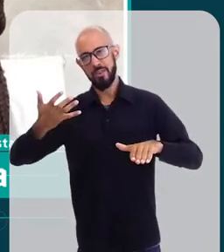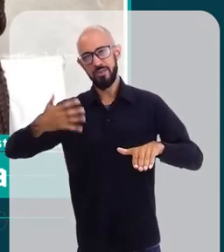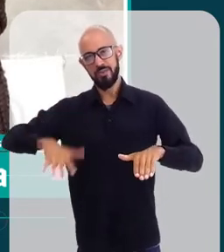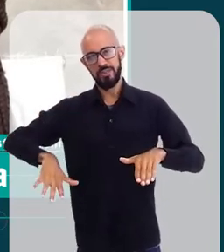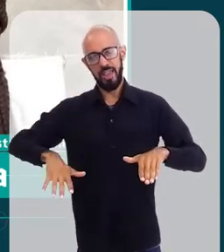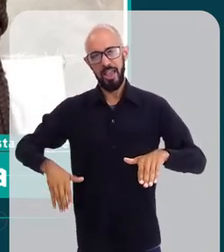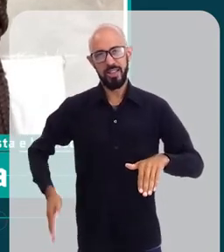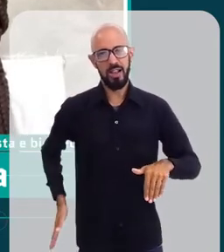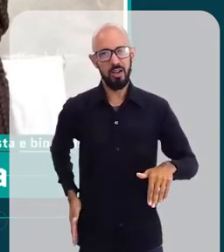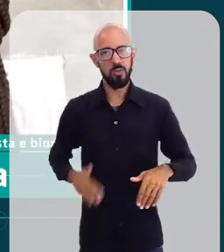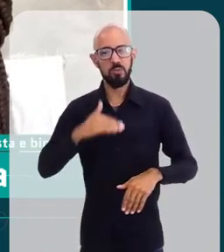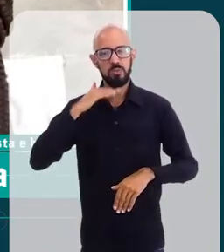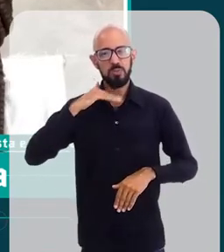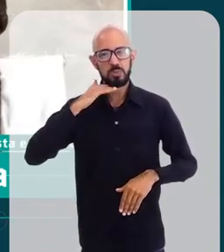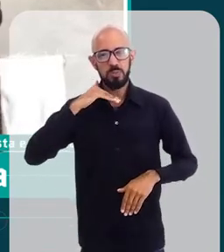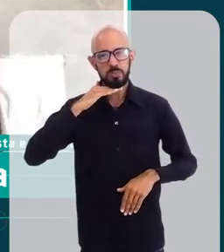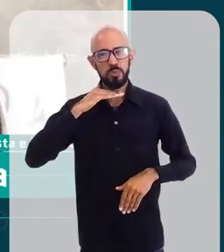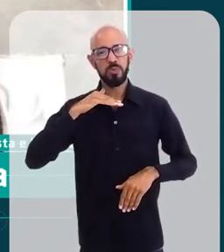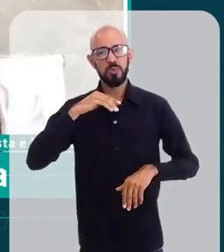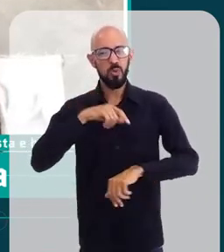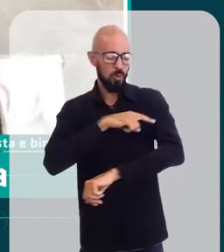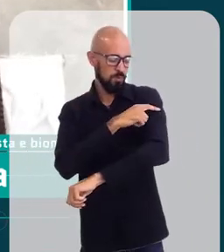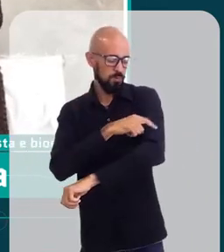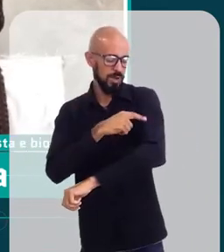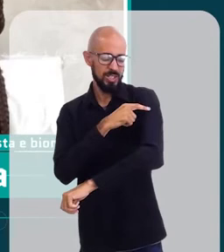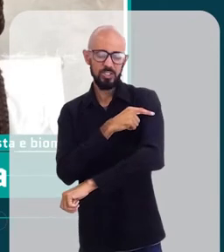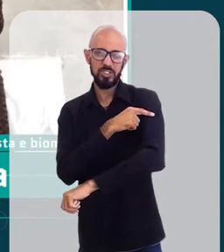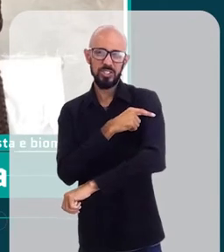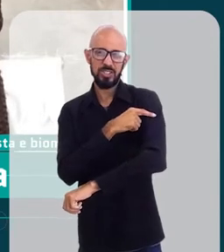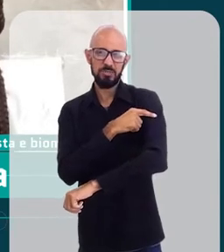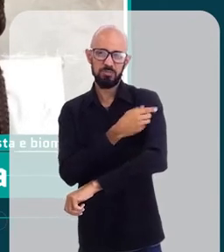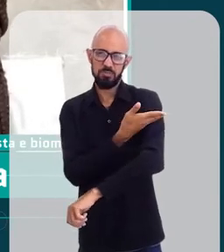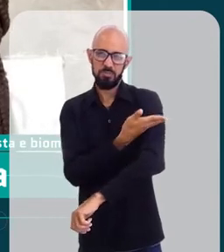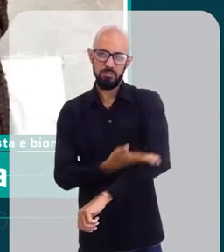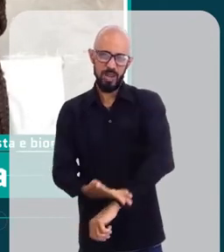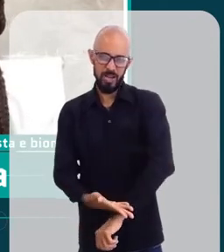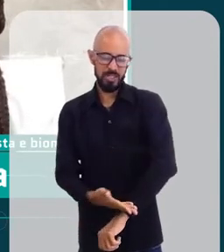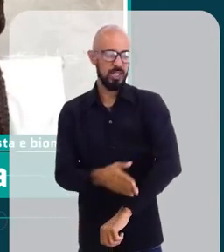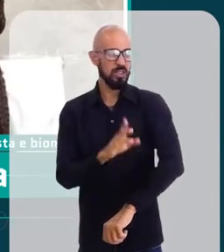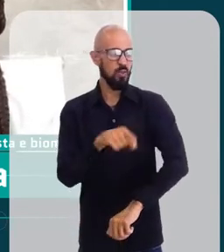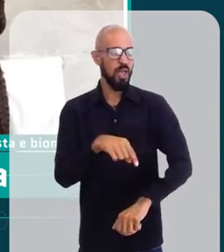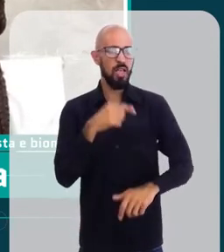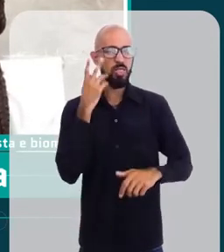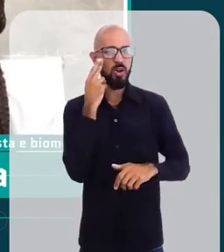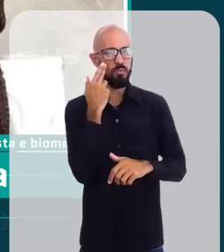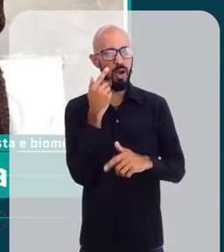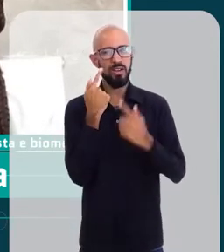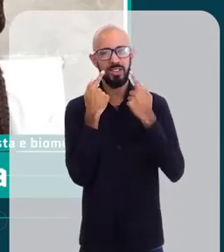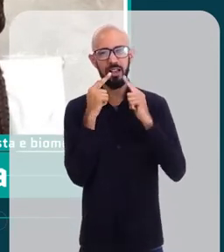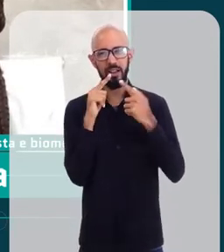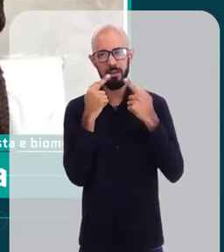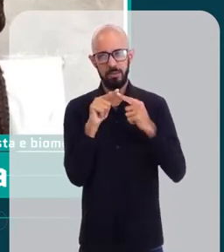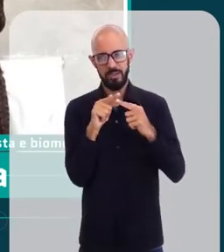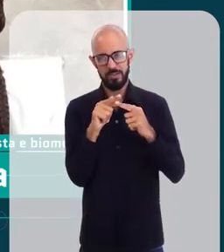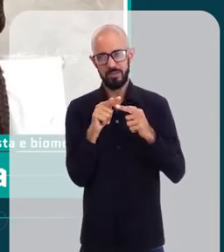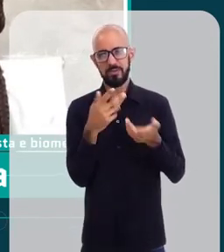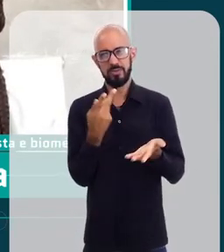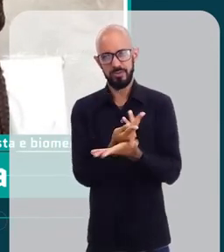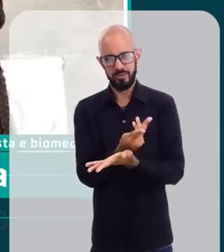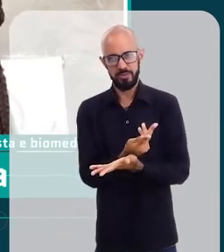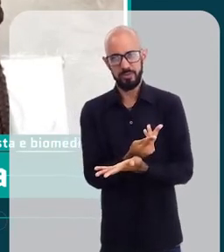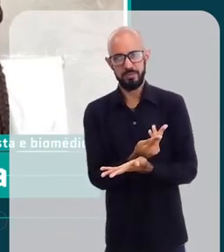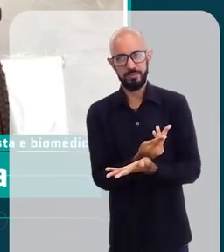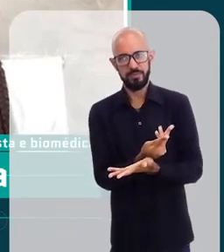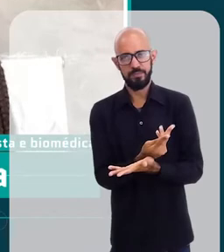querem ter o bumbum manchado. Então, é muito comum a queixa no consultório daquele pelinho, doutora, eu estou com o pelo